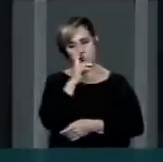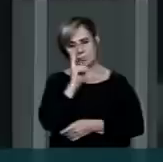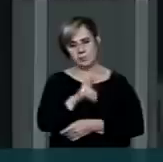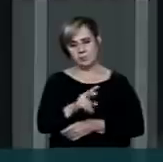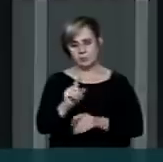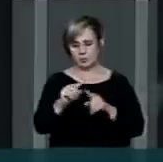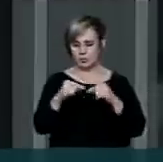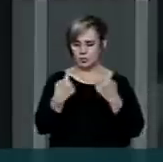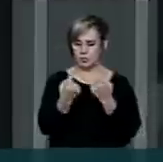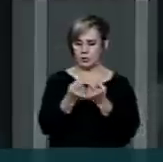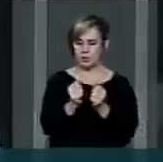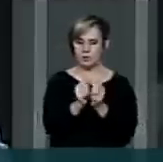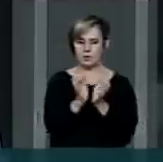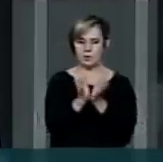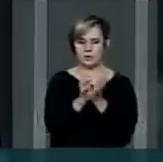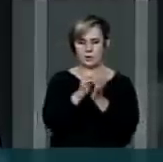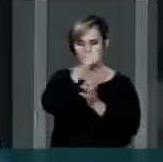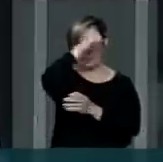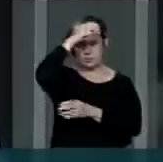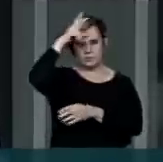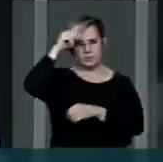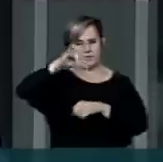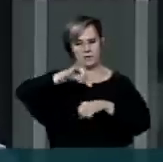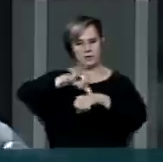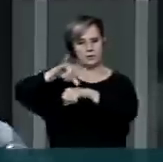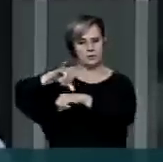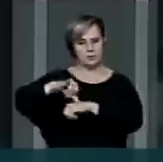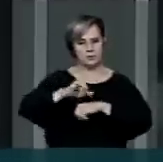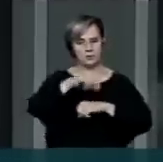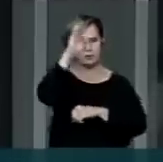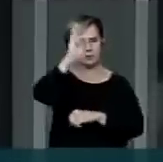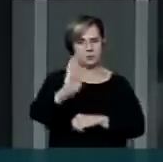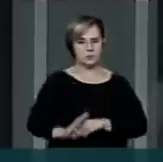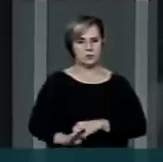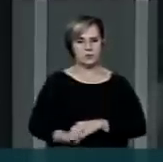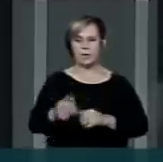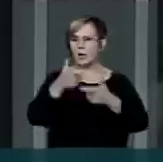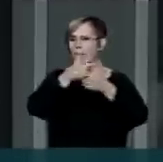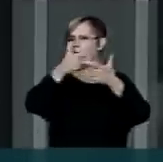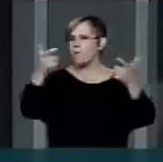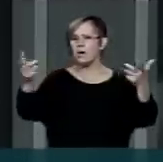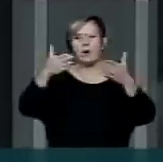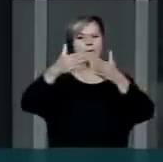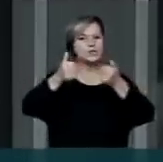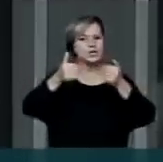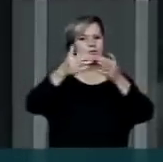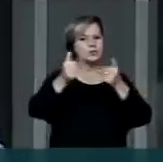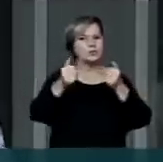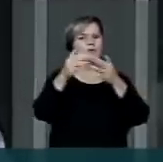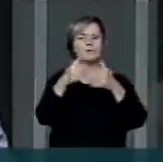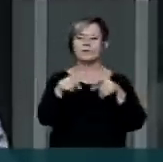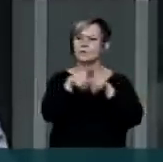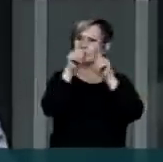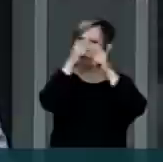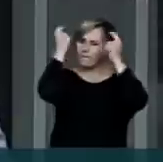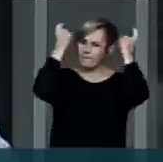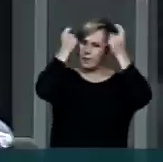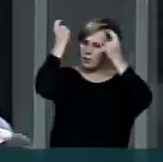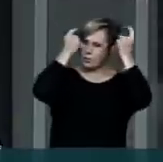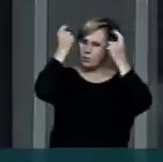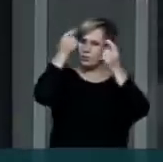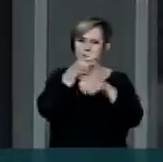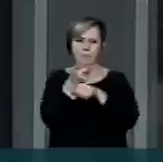reunião com os prefeitos das capitais brasileiras. E o grande clamor, a grande preocupação, a grande